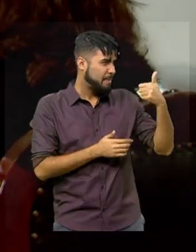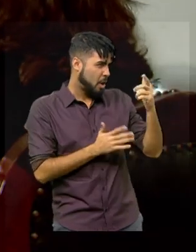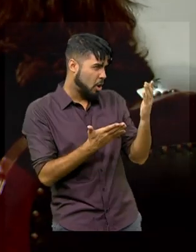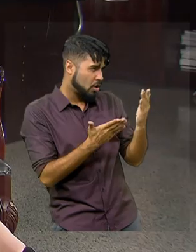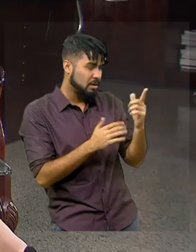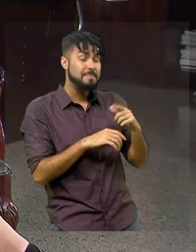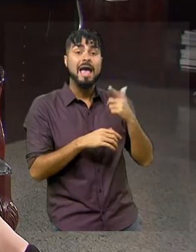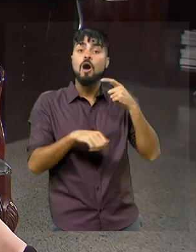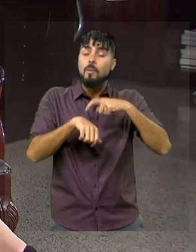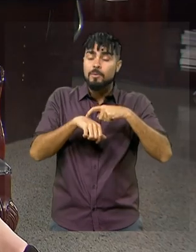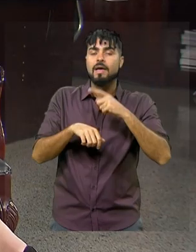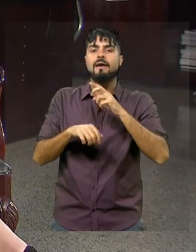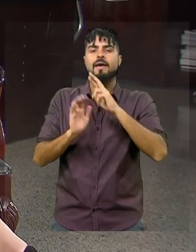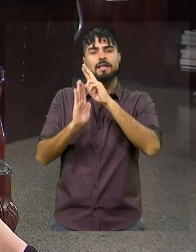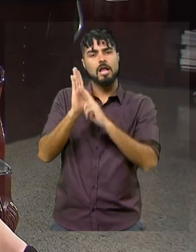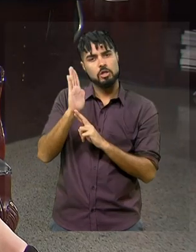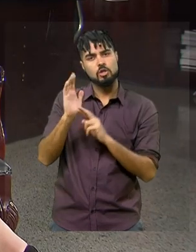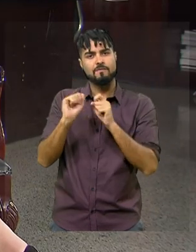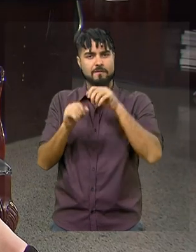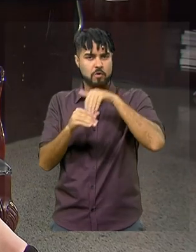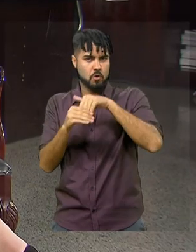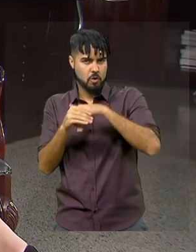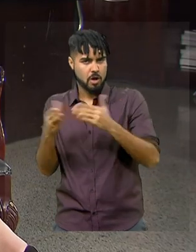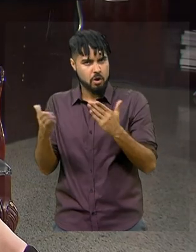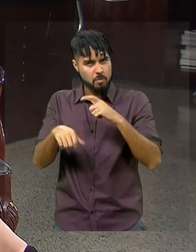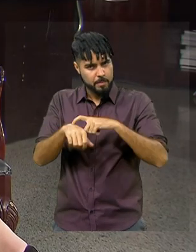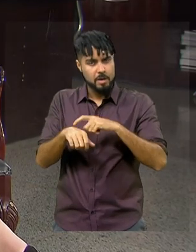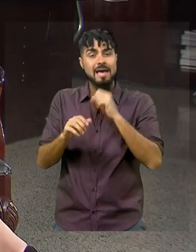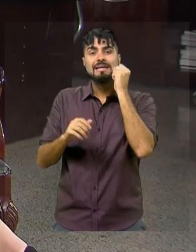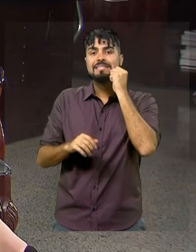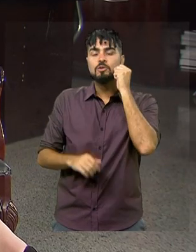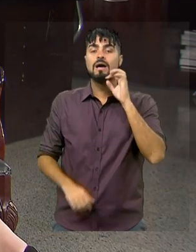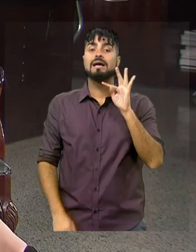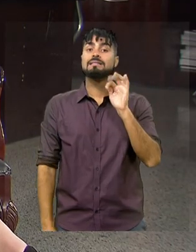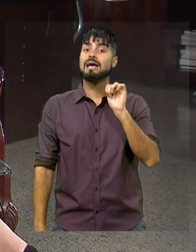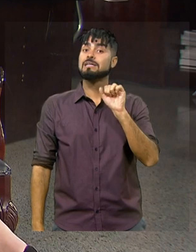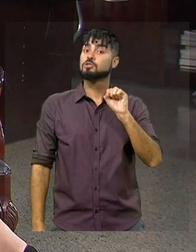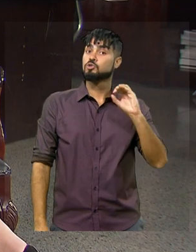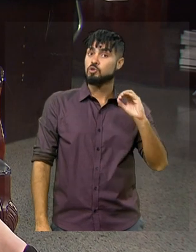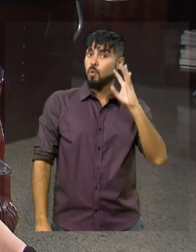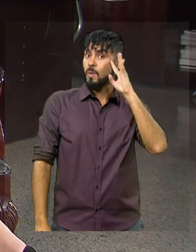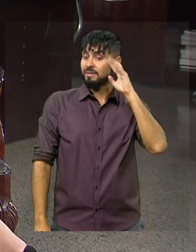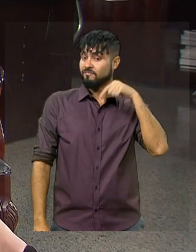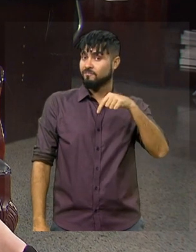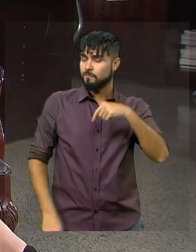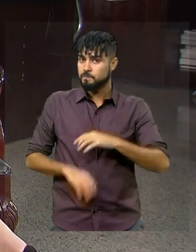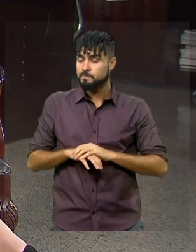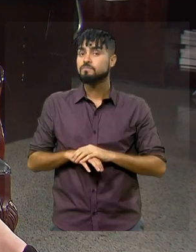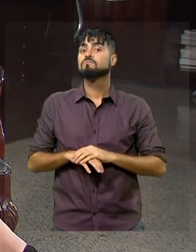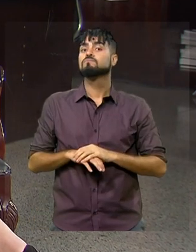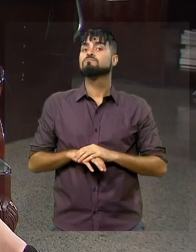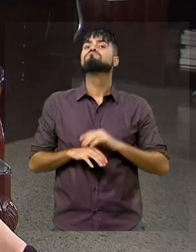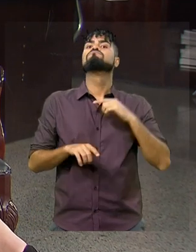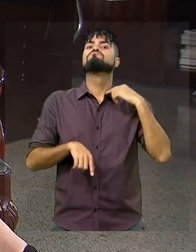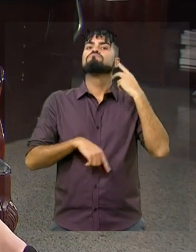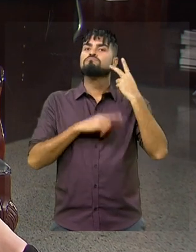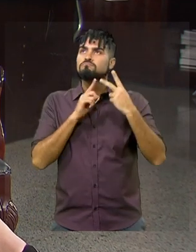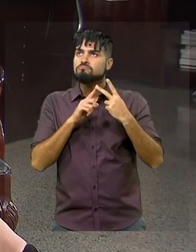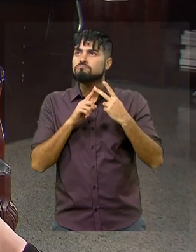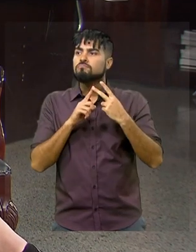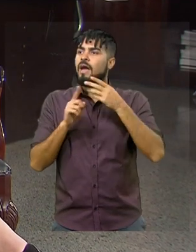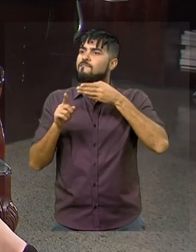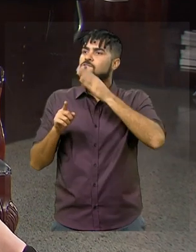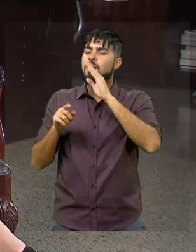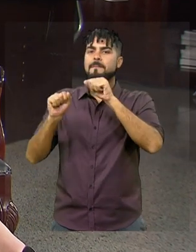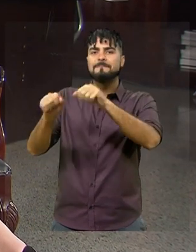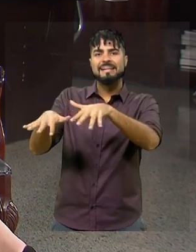agora votando o relatório com o senador Tasso na quarta-feira. E, em seguida, vai para